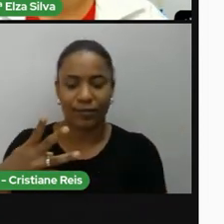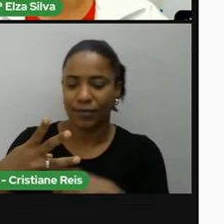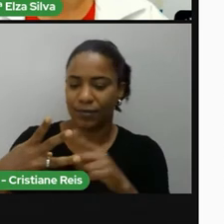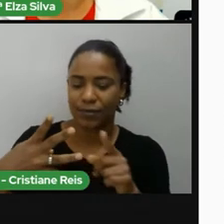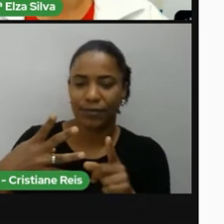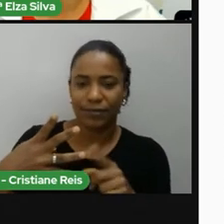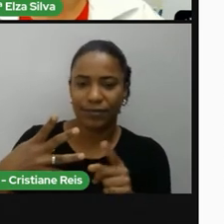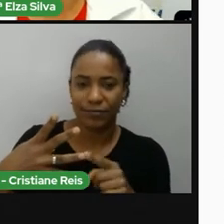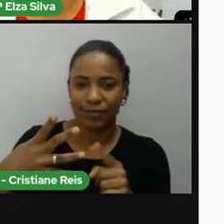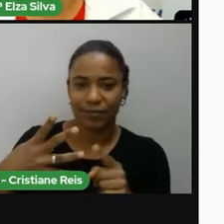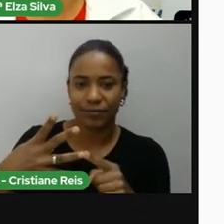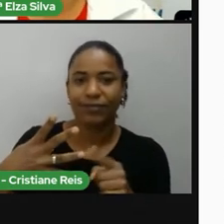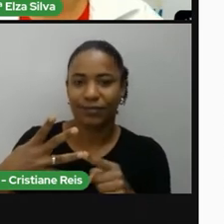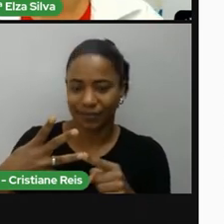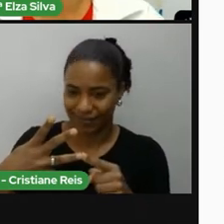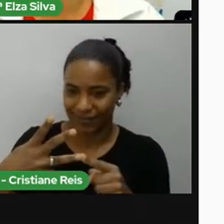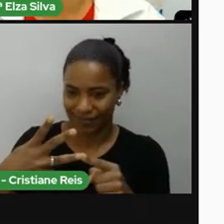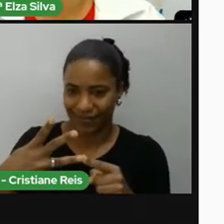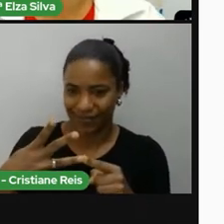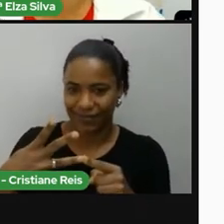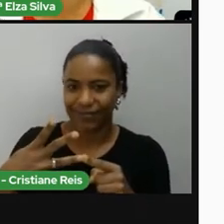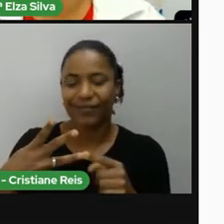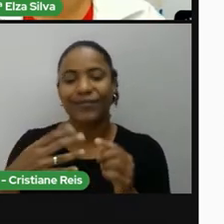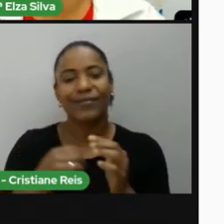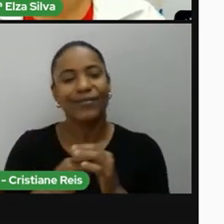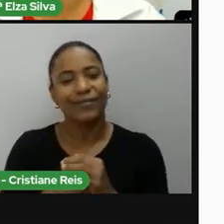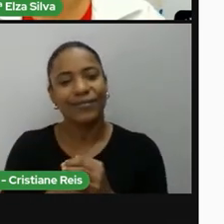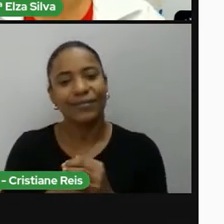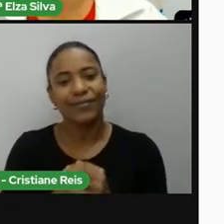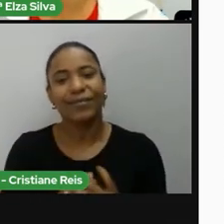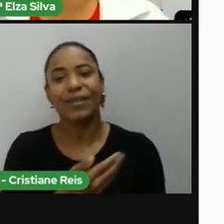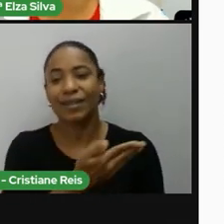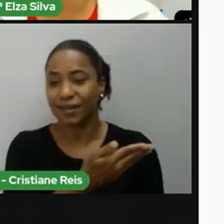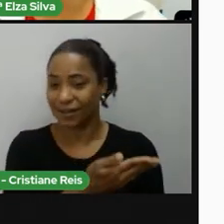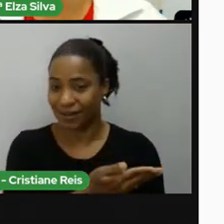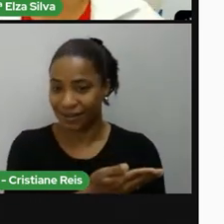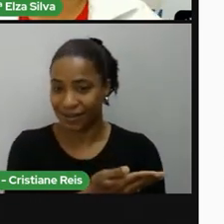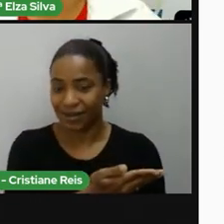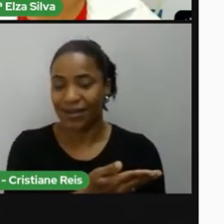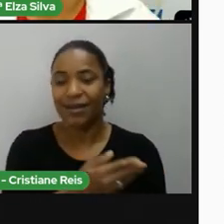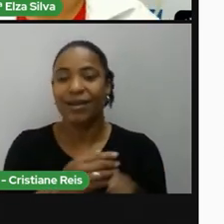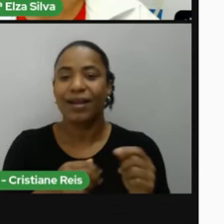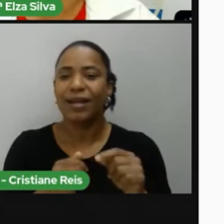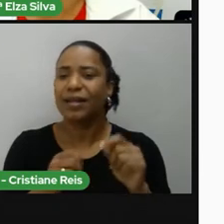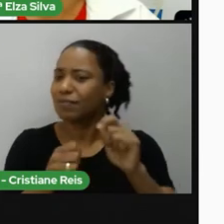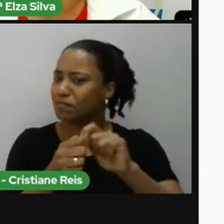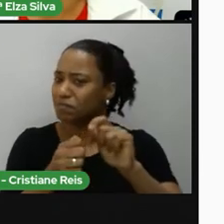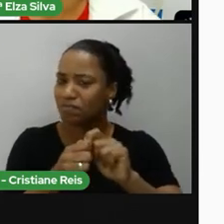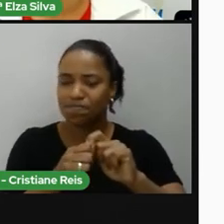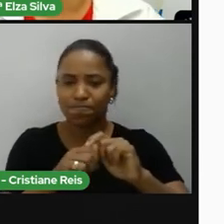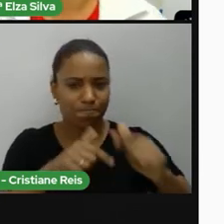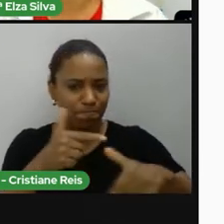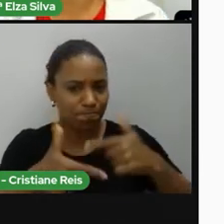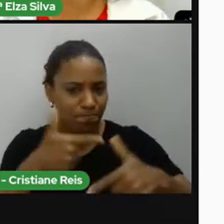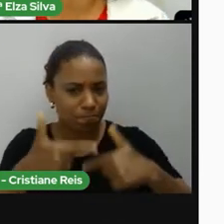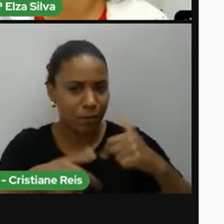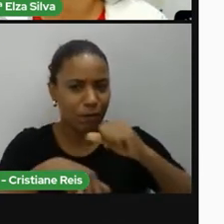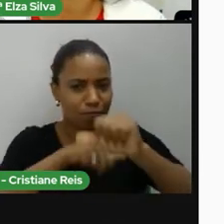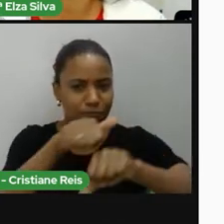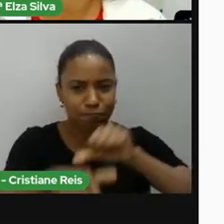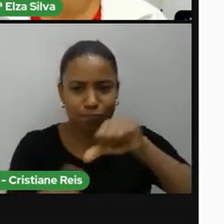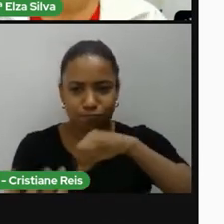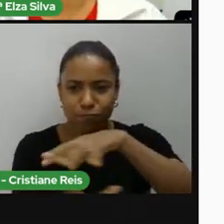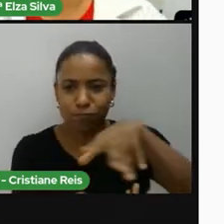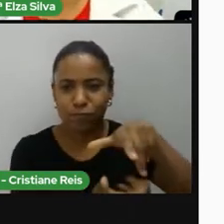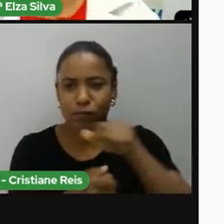What he do to change the world? O que ele fez para transformar o mundo? Eu tenho certeza